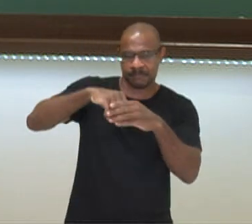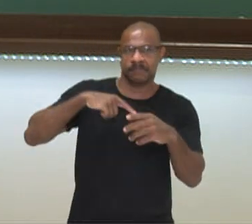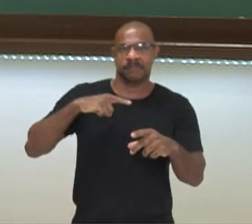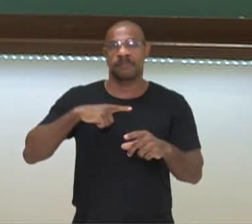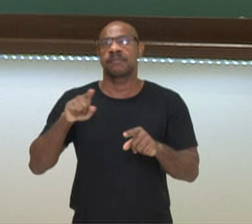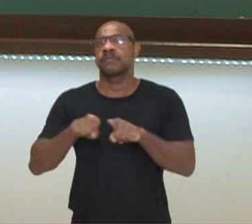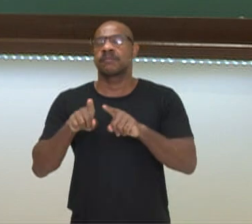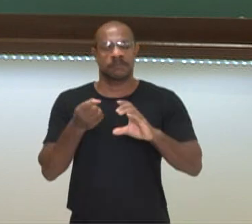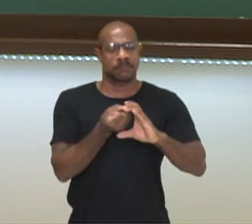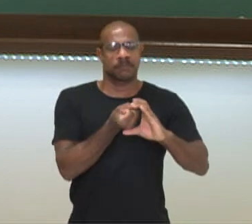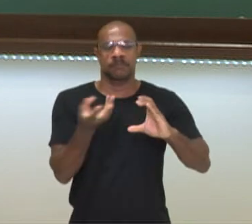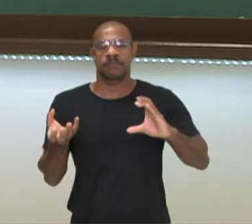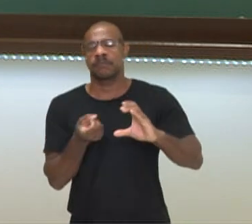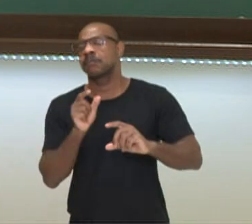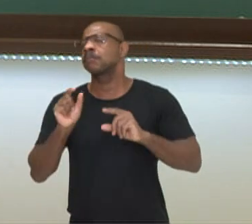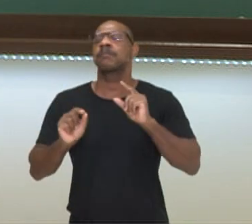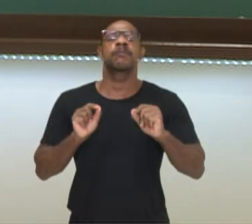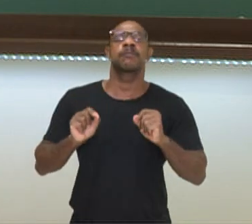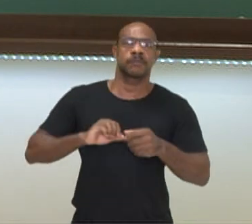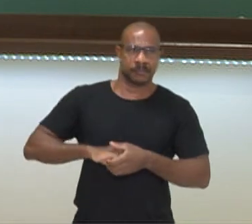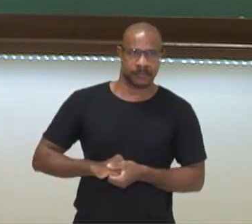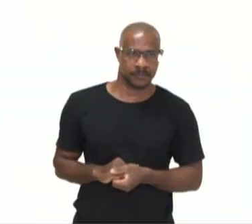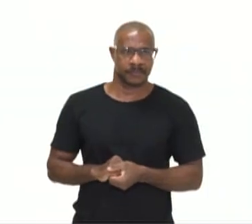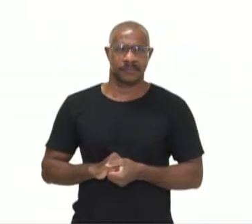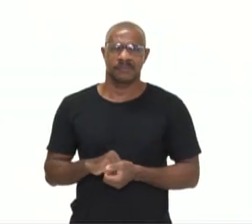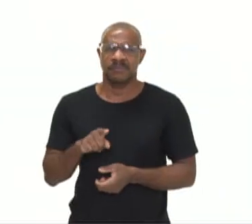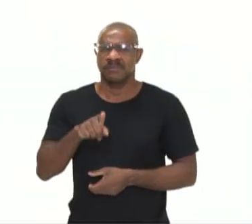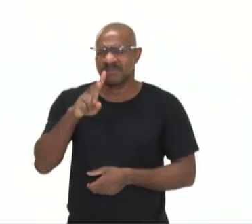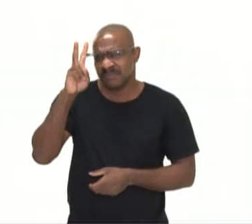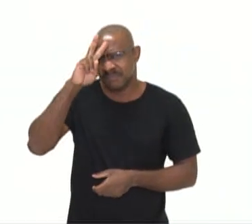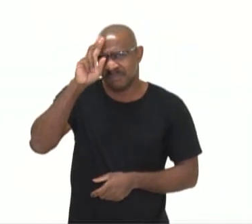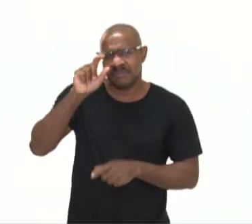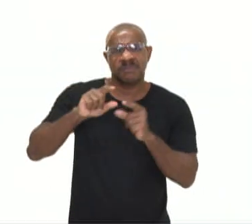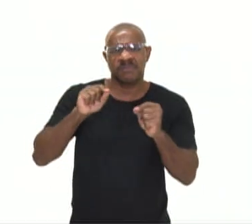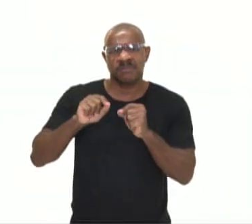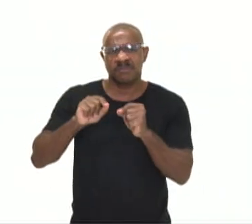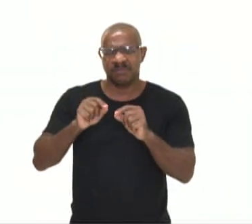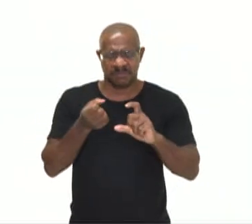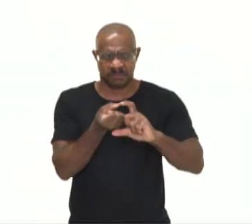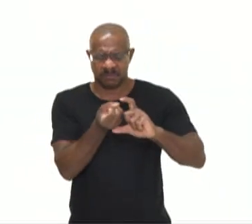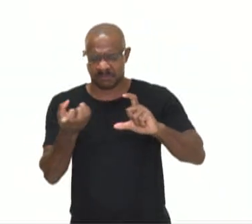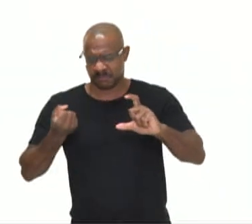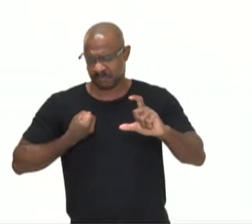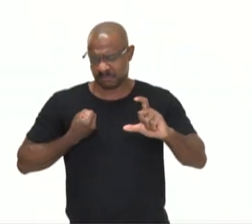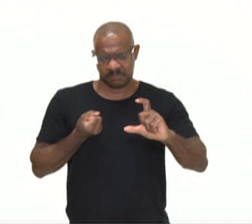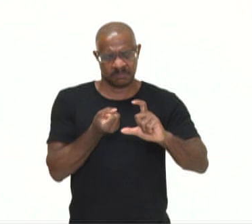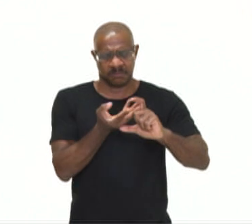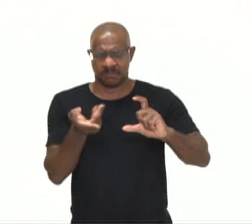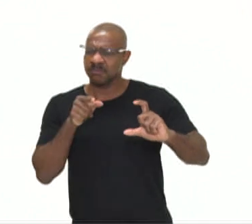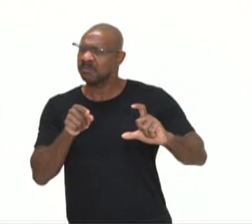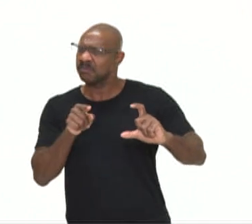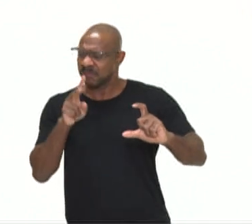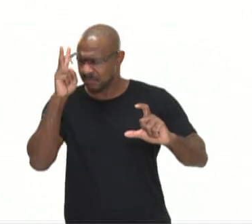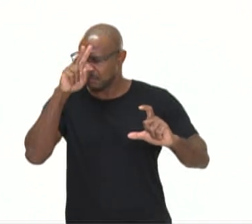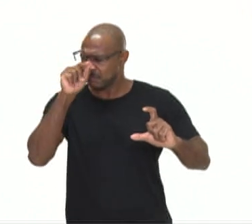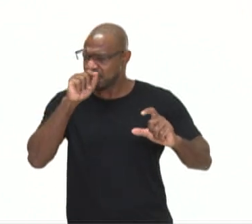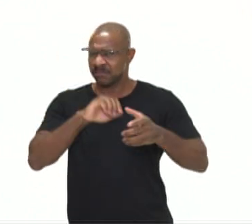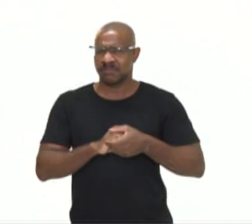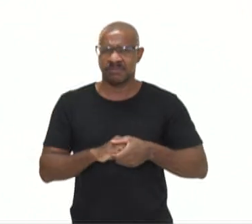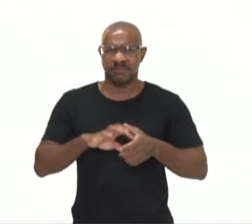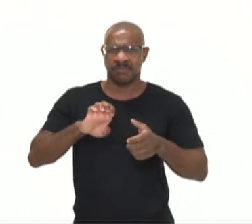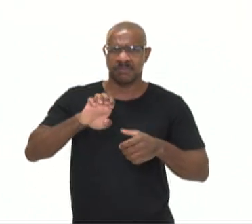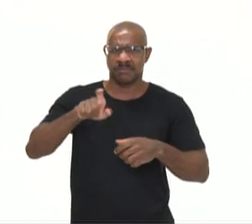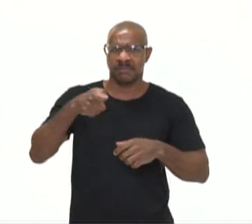é uma expressão numérica. Vamos lá! Vocês se lembram que é uma expressão numérica? Uma expressão